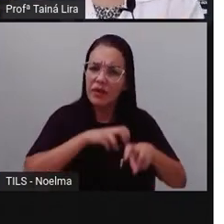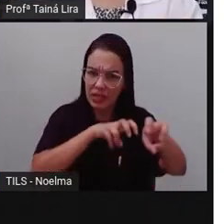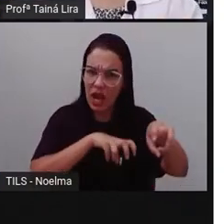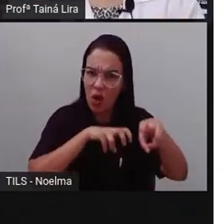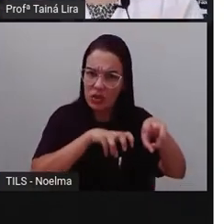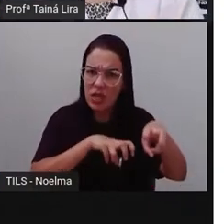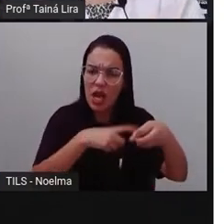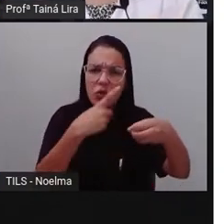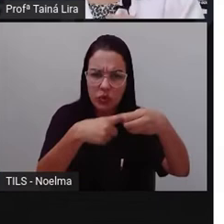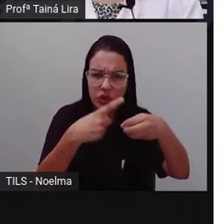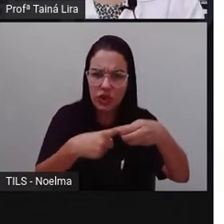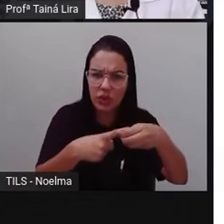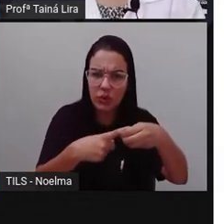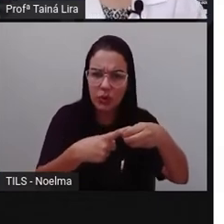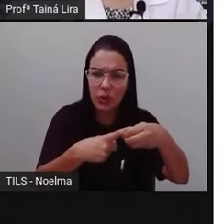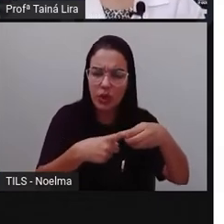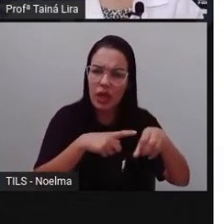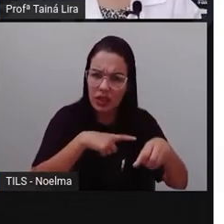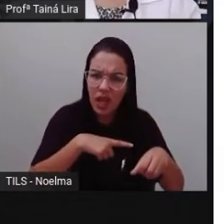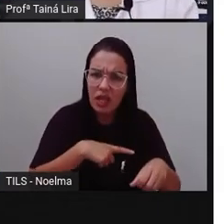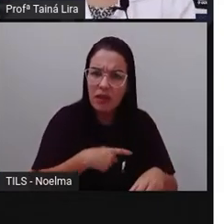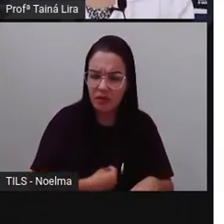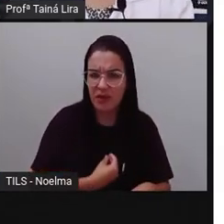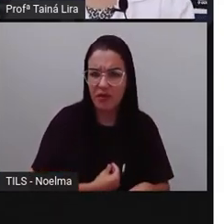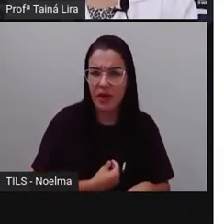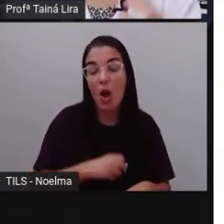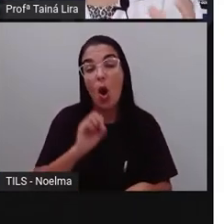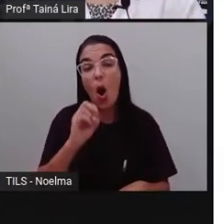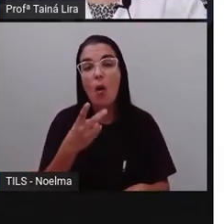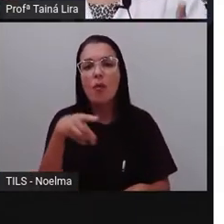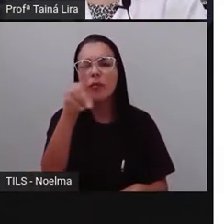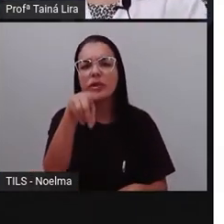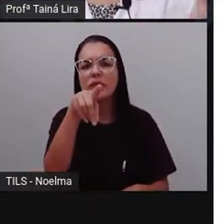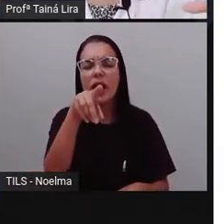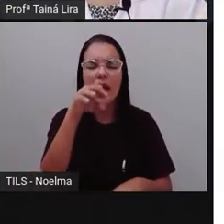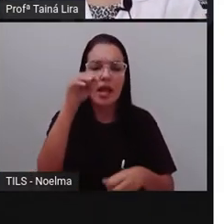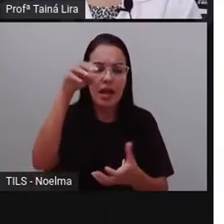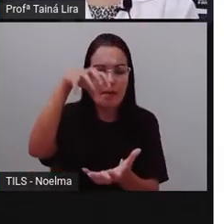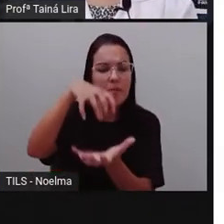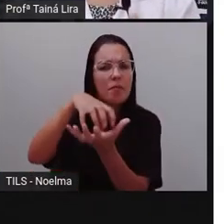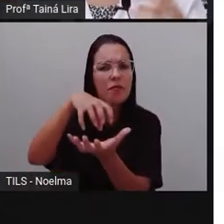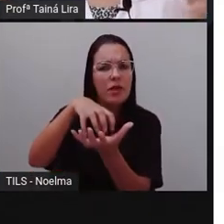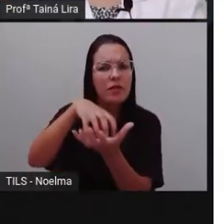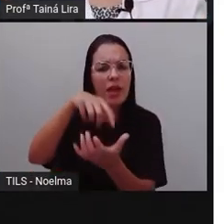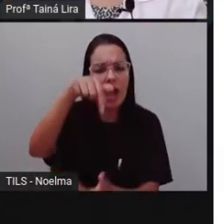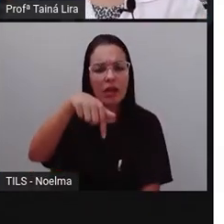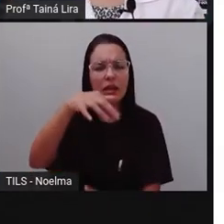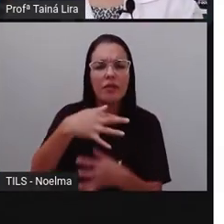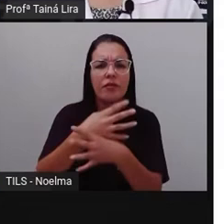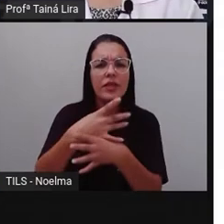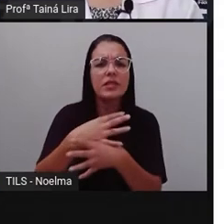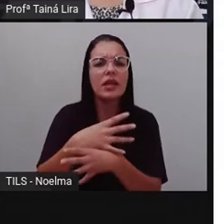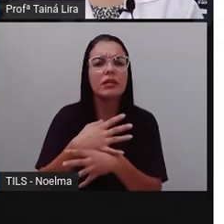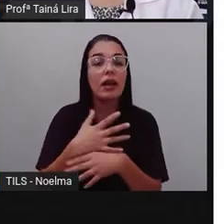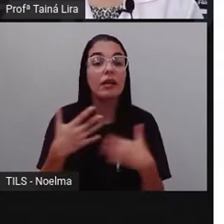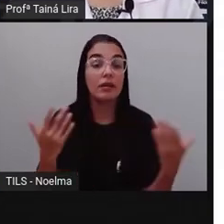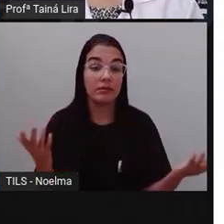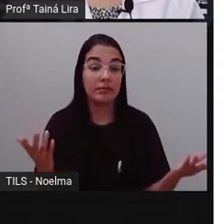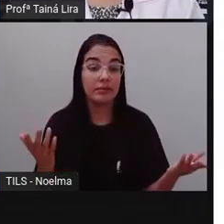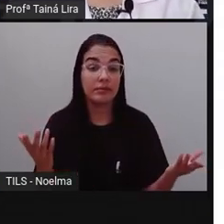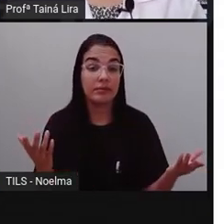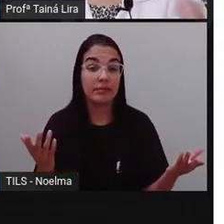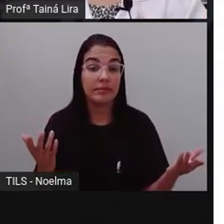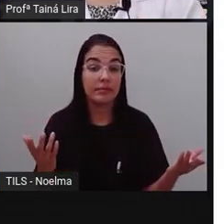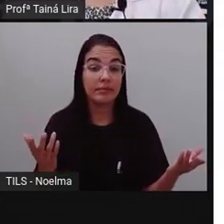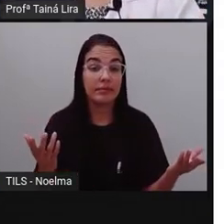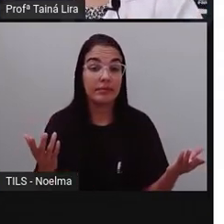distrito, que vive na zona rural, ou você vive aqui, né, na parte aqui do centro da cidade de Feira de Santana?